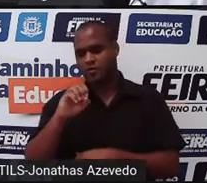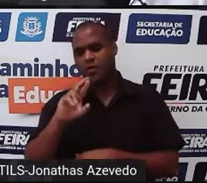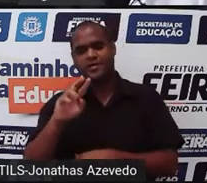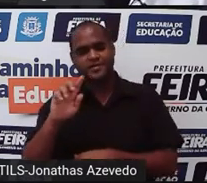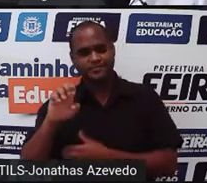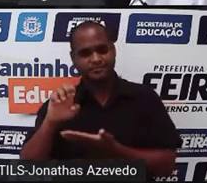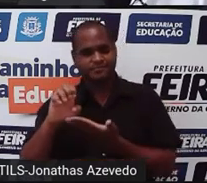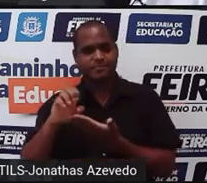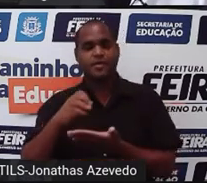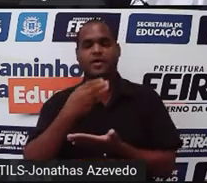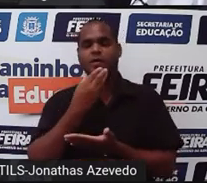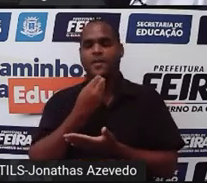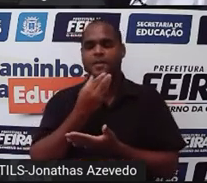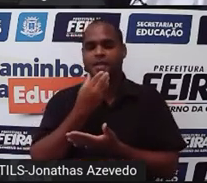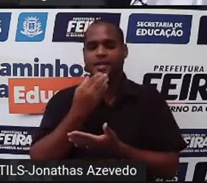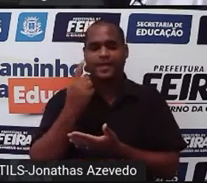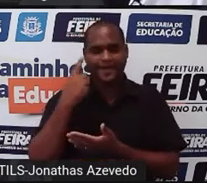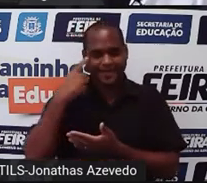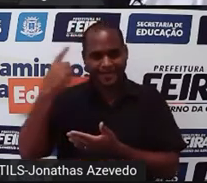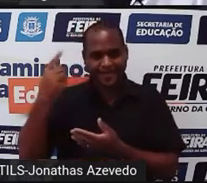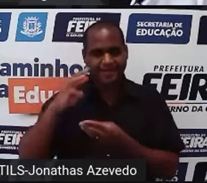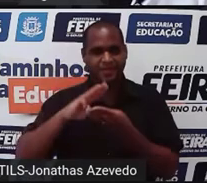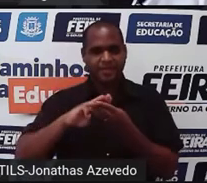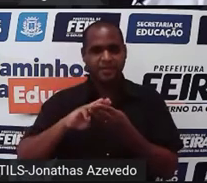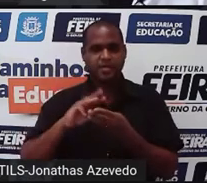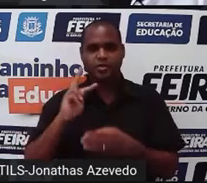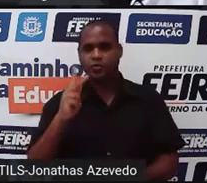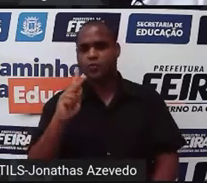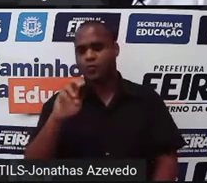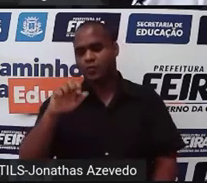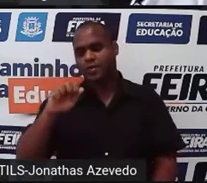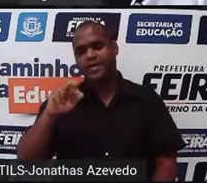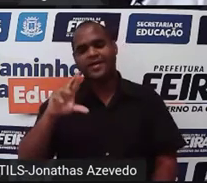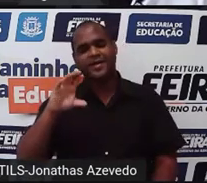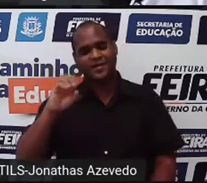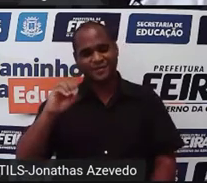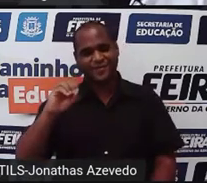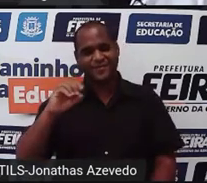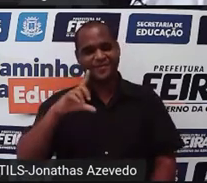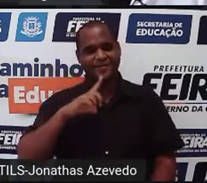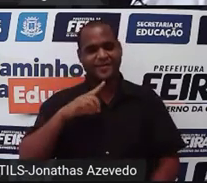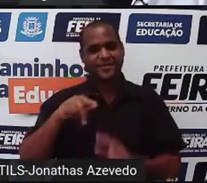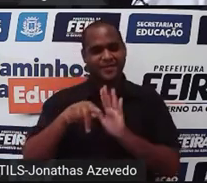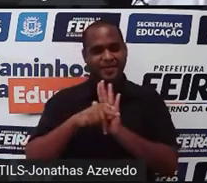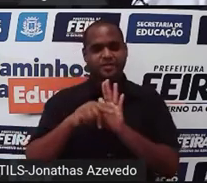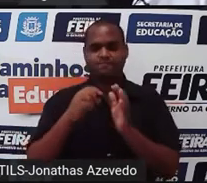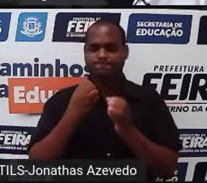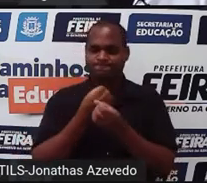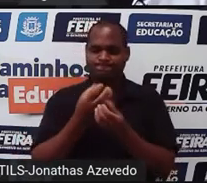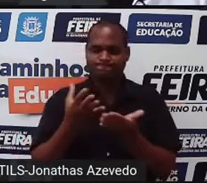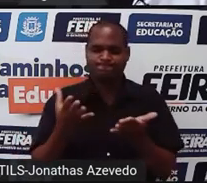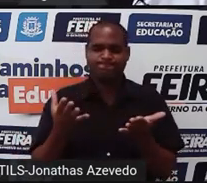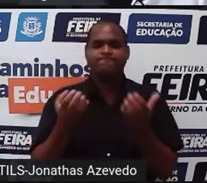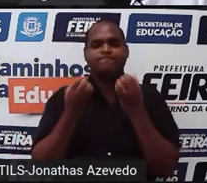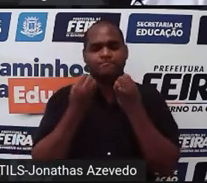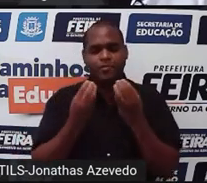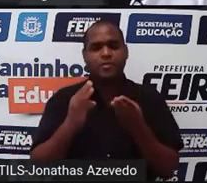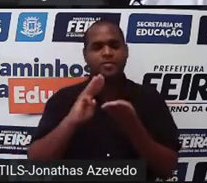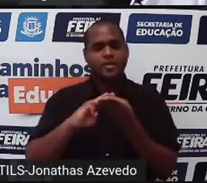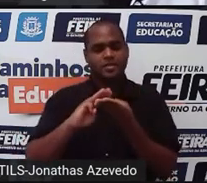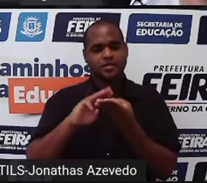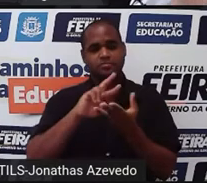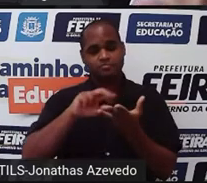tá bom? Ele foi um matemático húngaro, né? Teve umas contribuições bem bacanas aí na